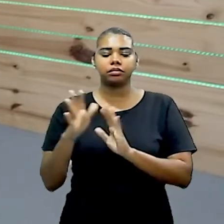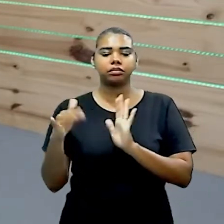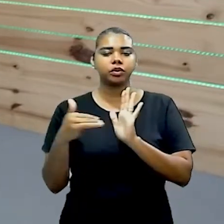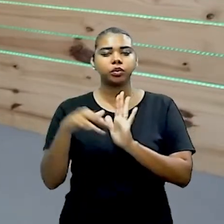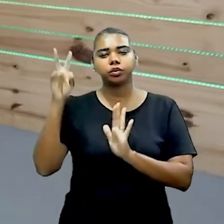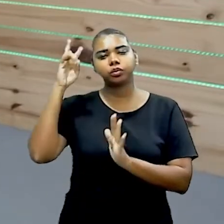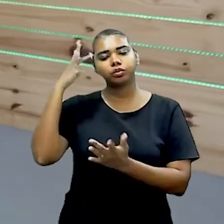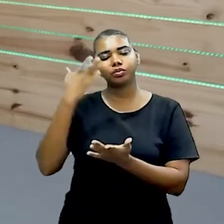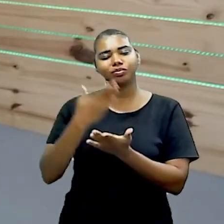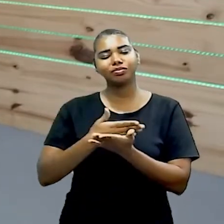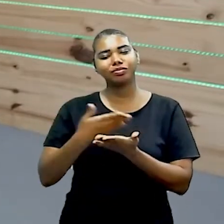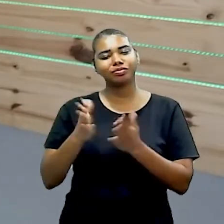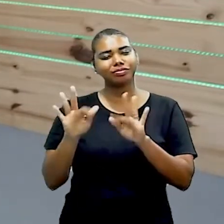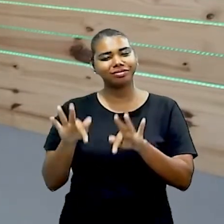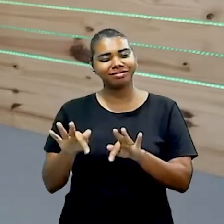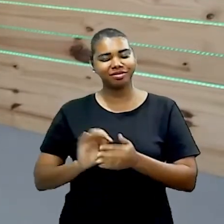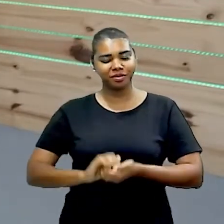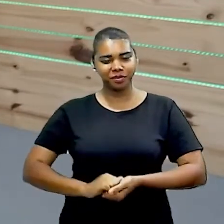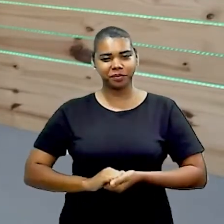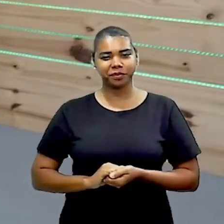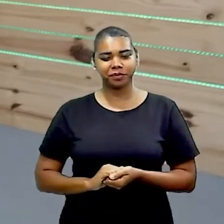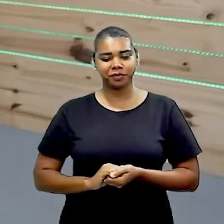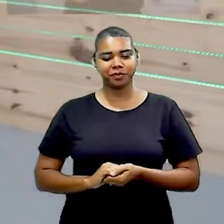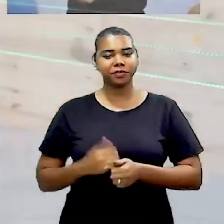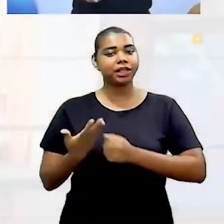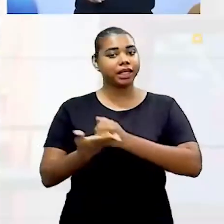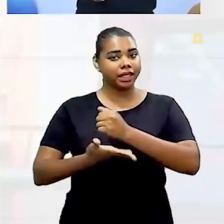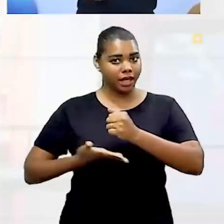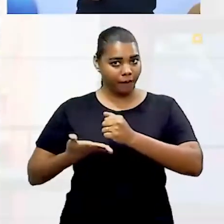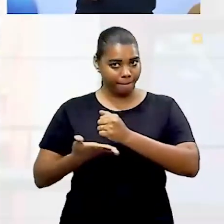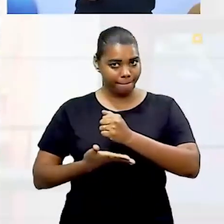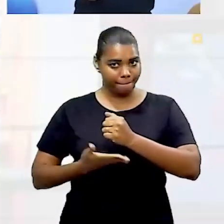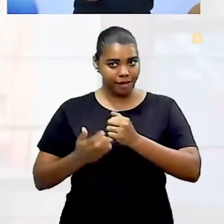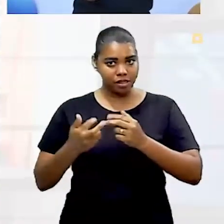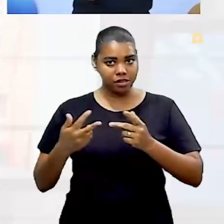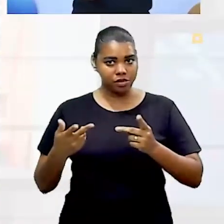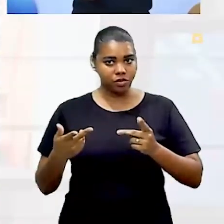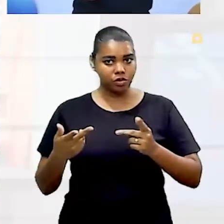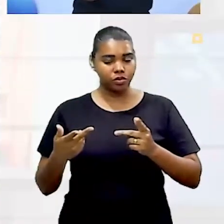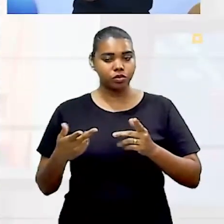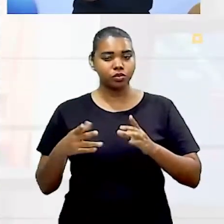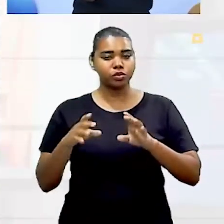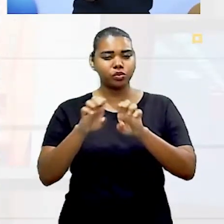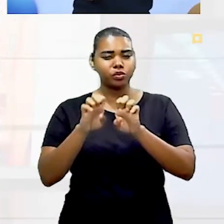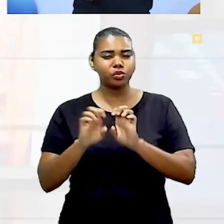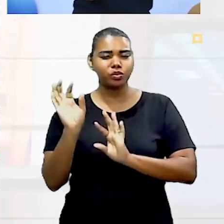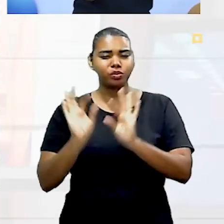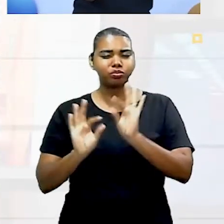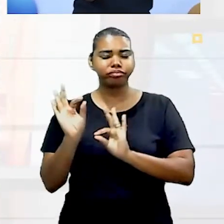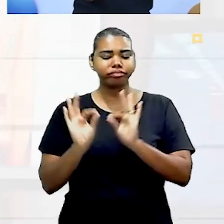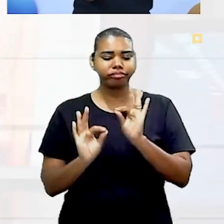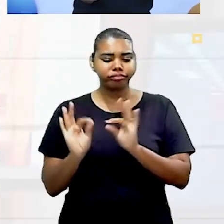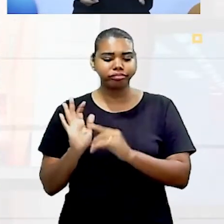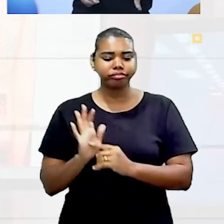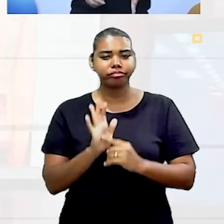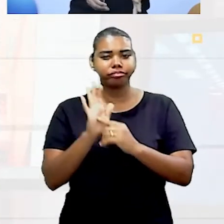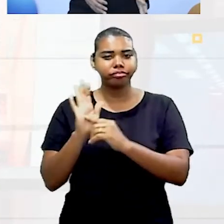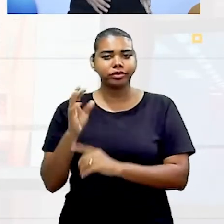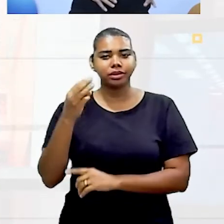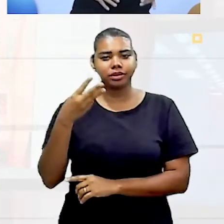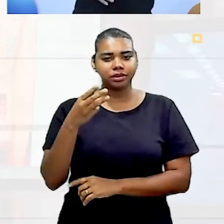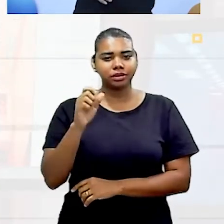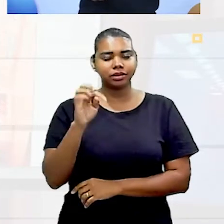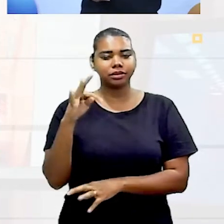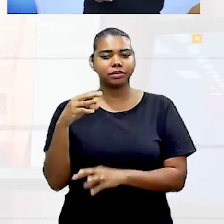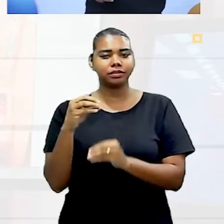histórias têm começo, meio e fim. É a estrutura básica. Algumas outras estruturas são apenas versões sofisticadas da estrutura de 3 atos,